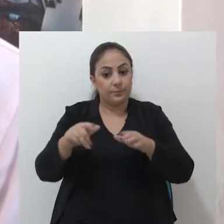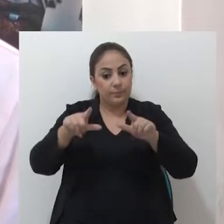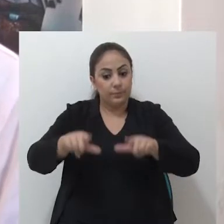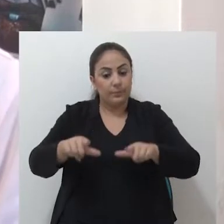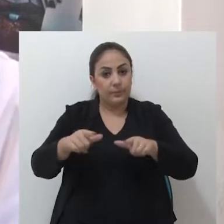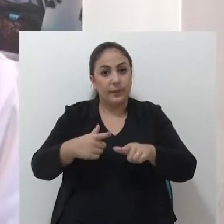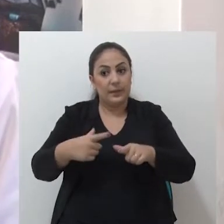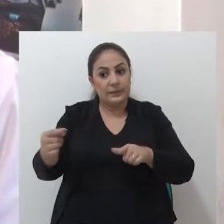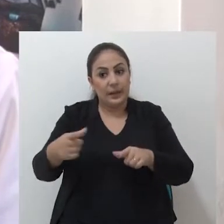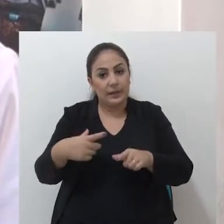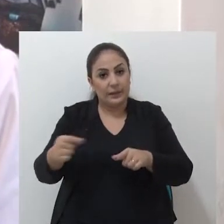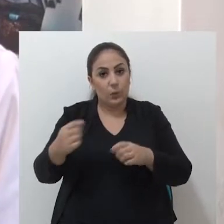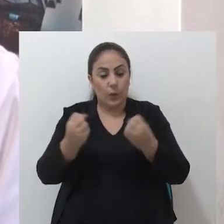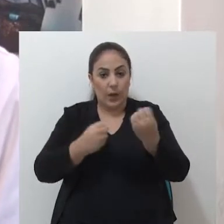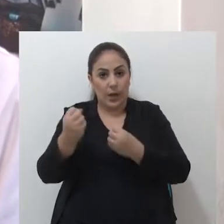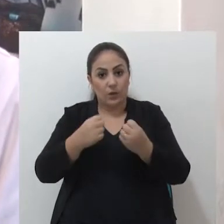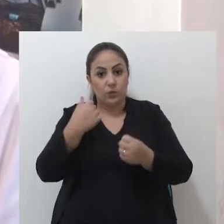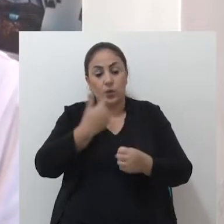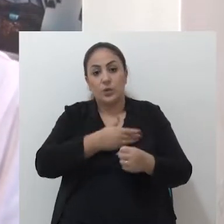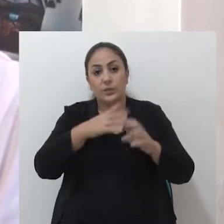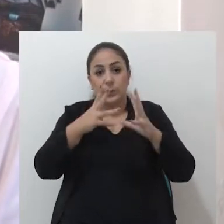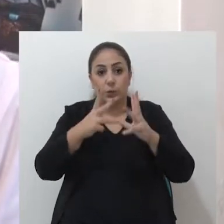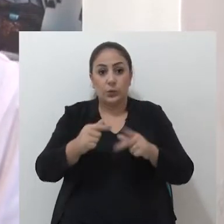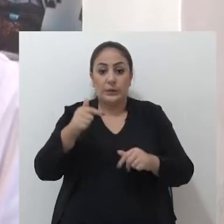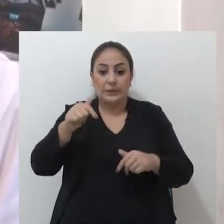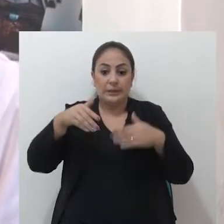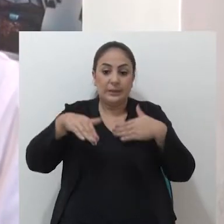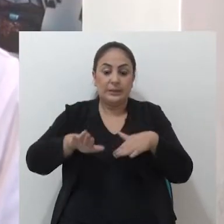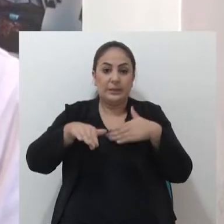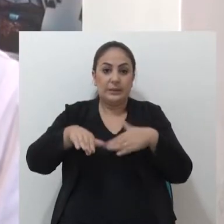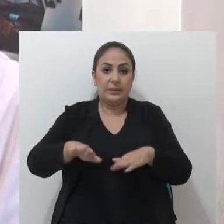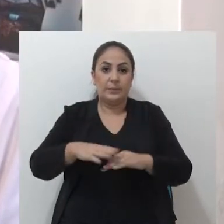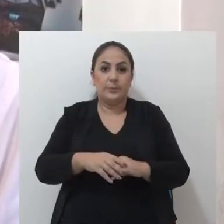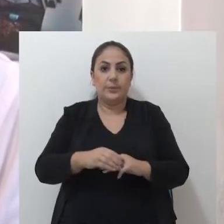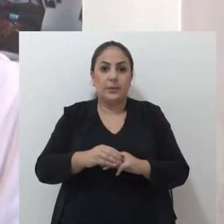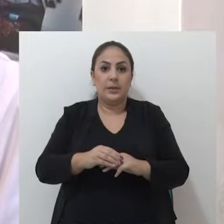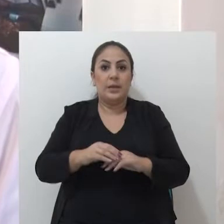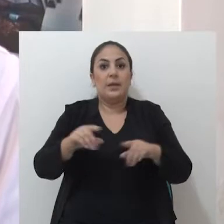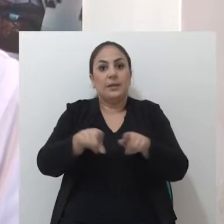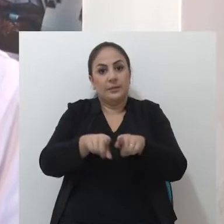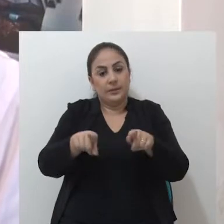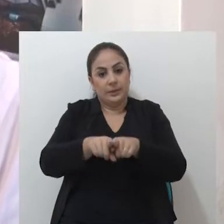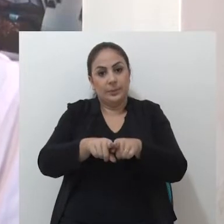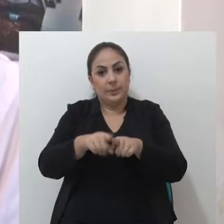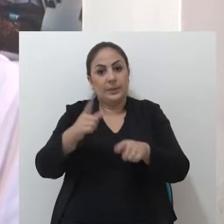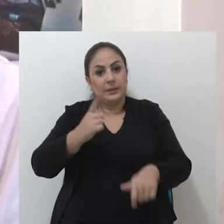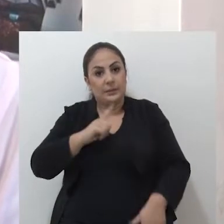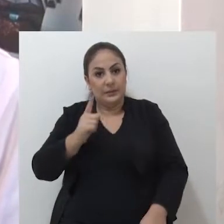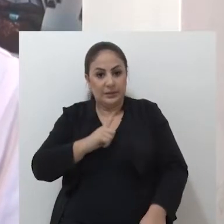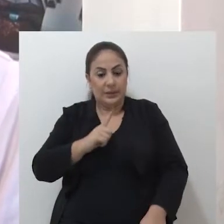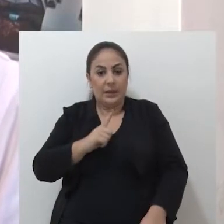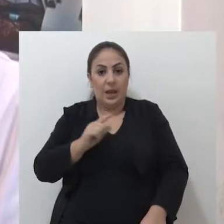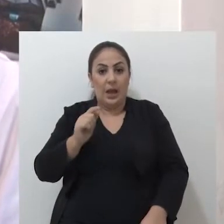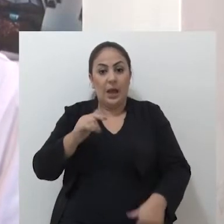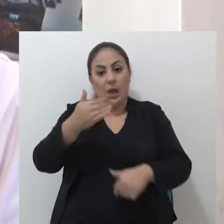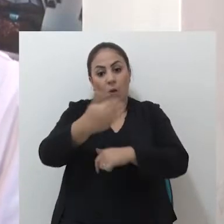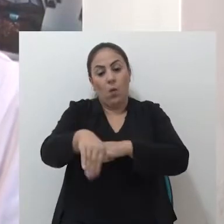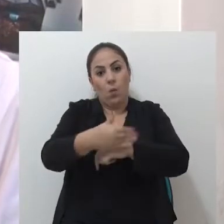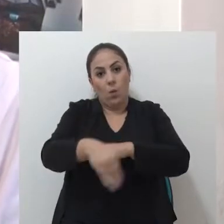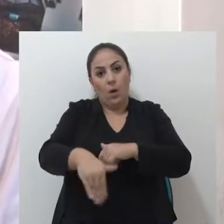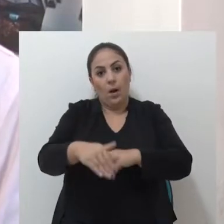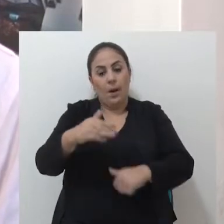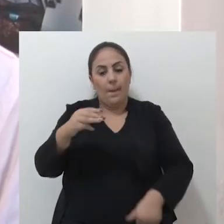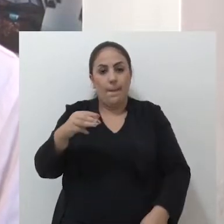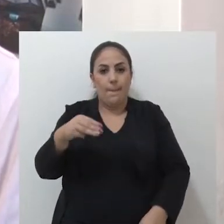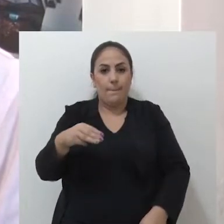naquele ponto em que os veículos saem, nós temos todo o trânsito que vem pela Avenida 7 de Setembro e ainda temos também o trânsito da